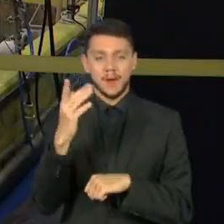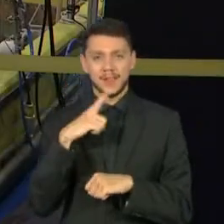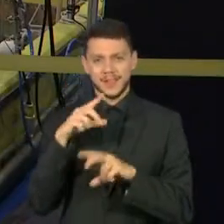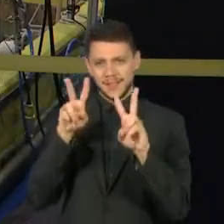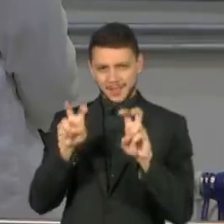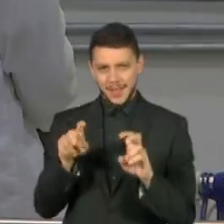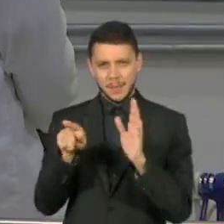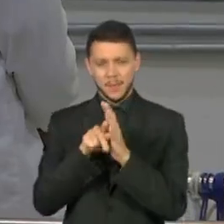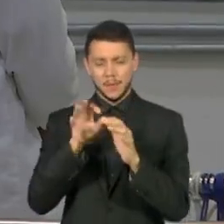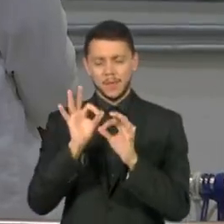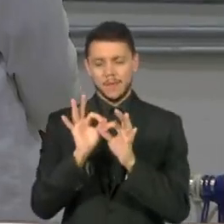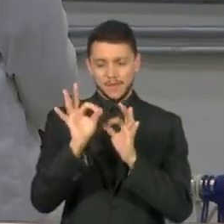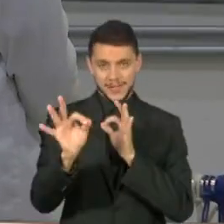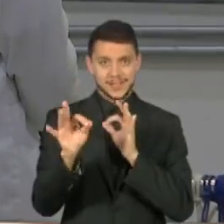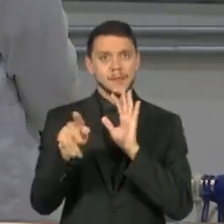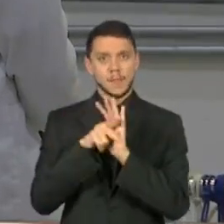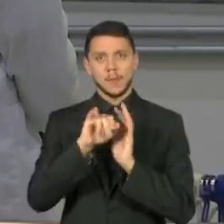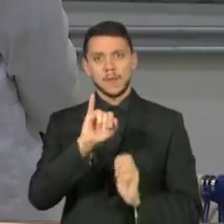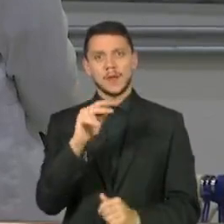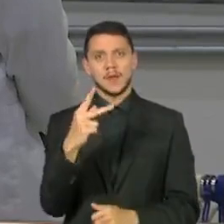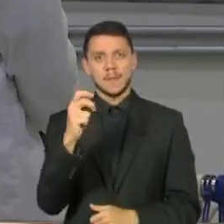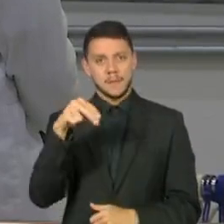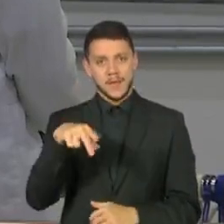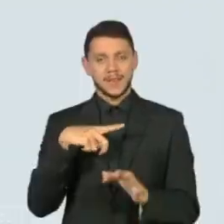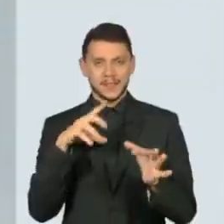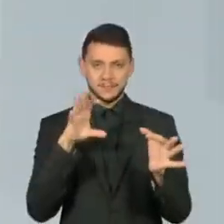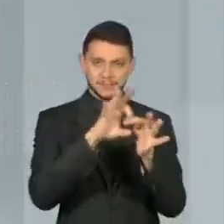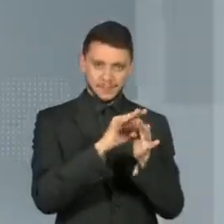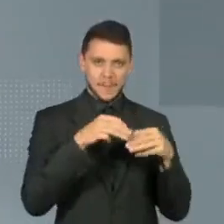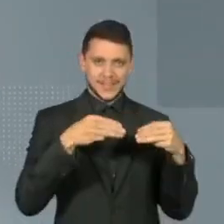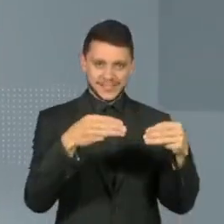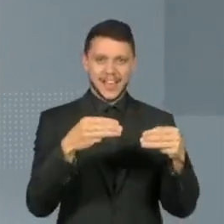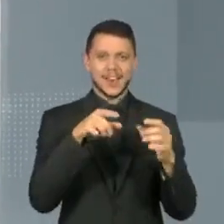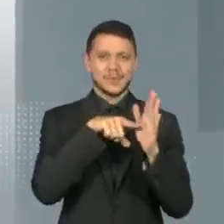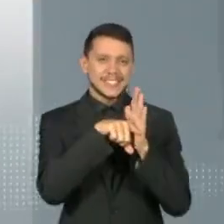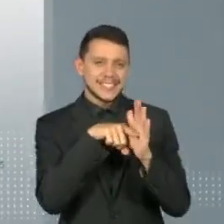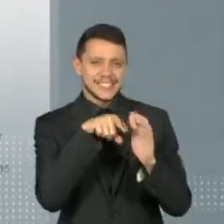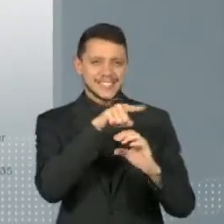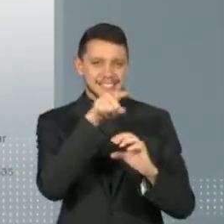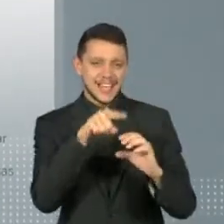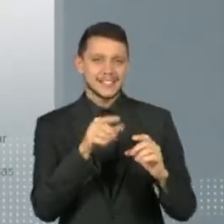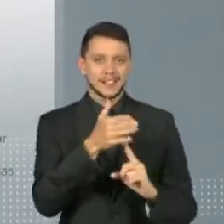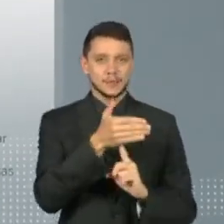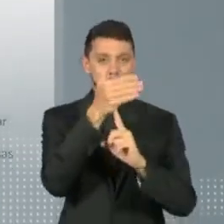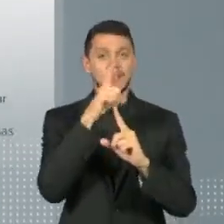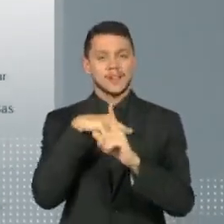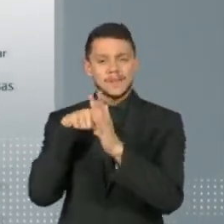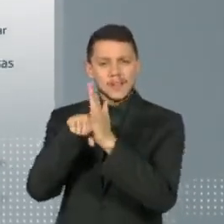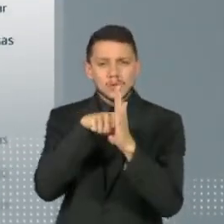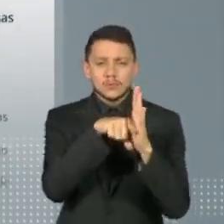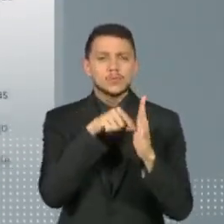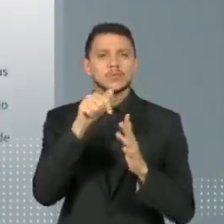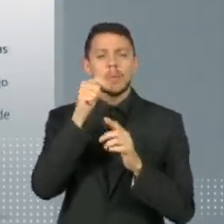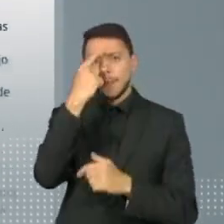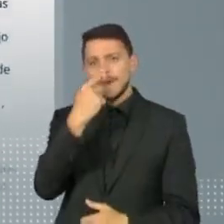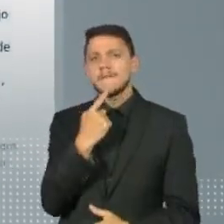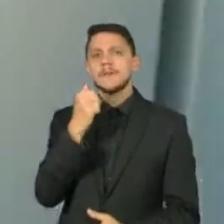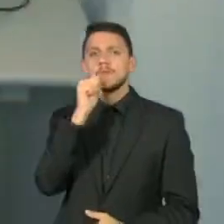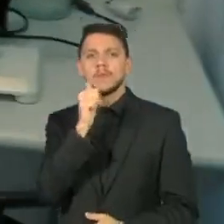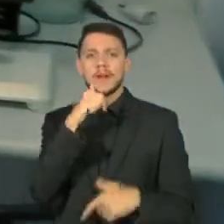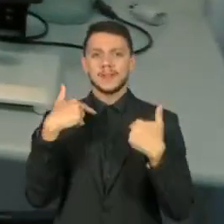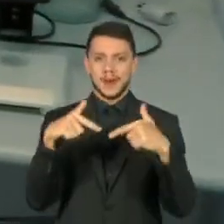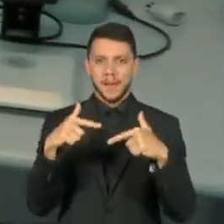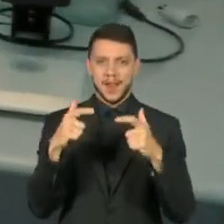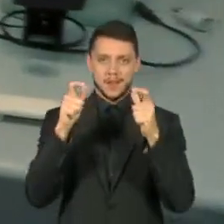Gabriele também fez no próprio IPEM, ligado ao Ministério da Ciência e Tecnologia, um estudo do perfil das mulheres do Instituto. Ela comprovou a